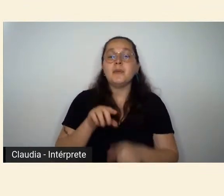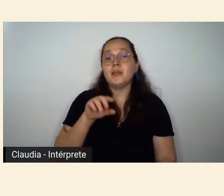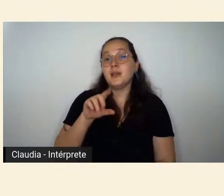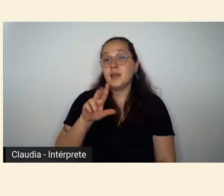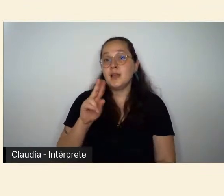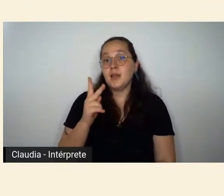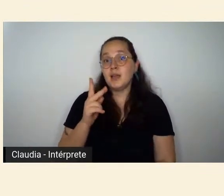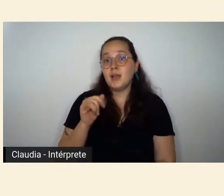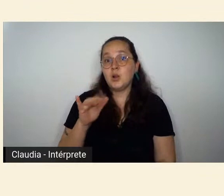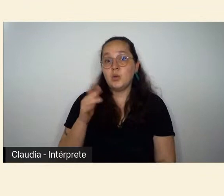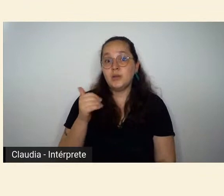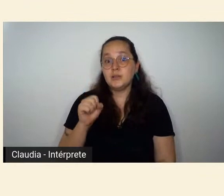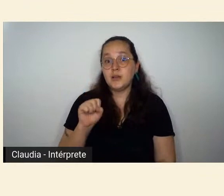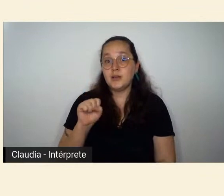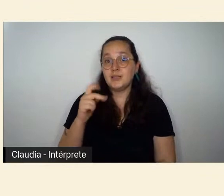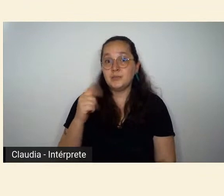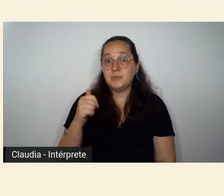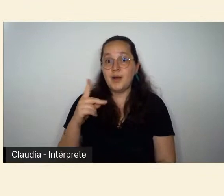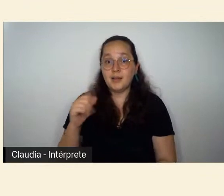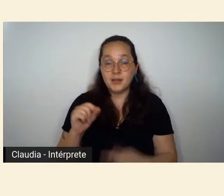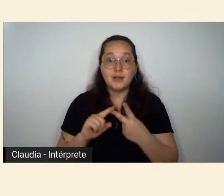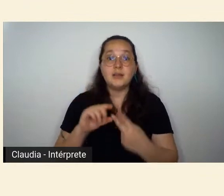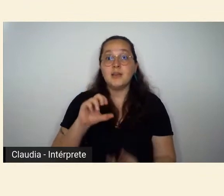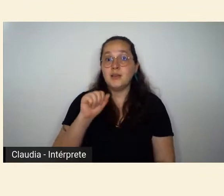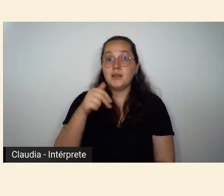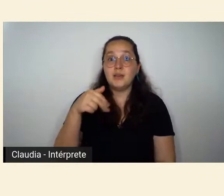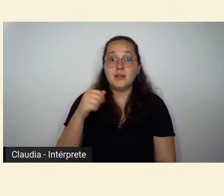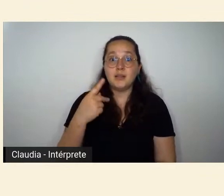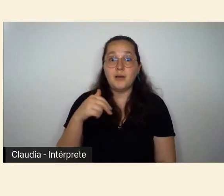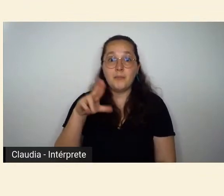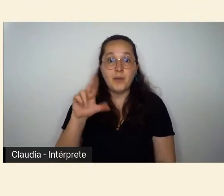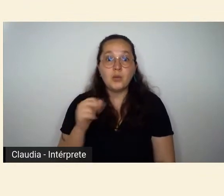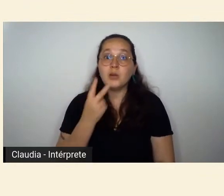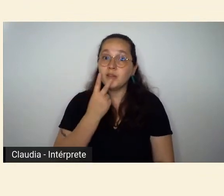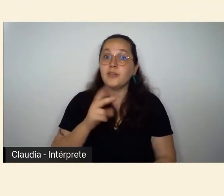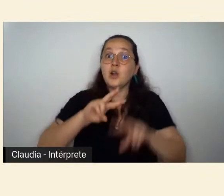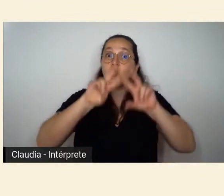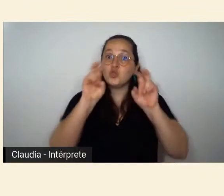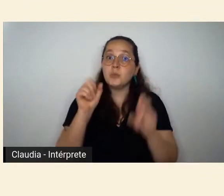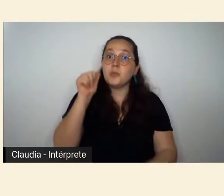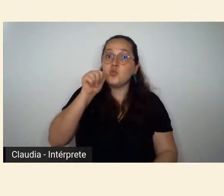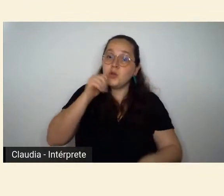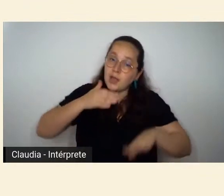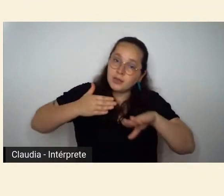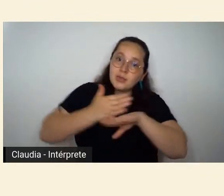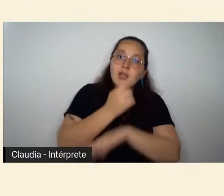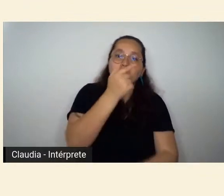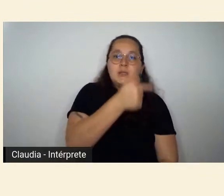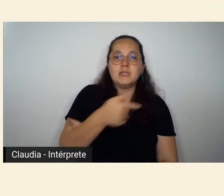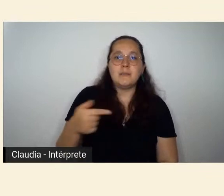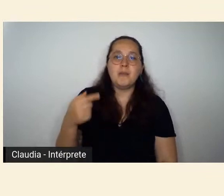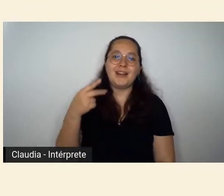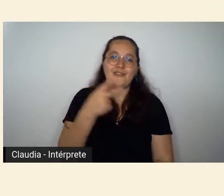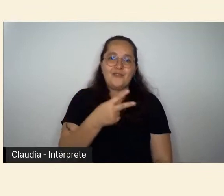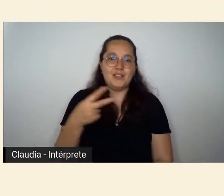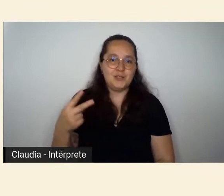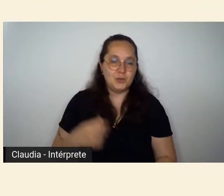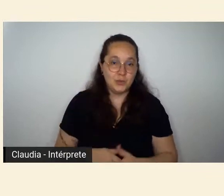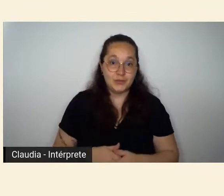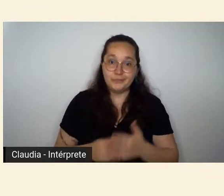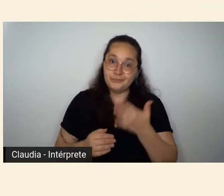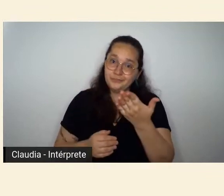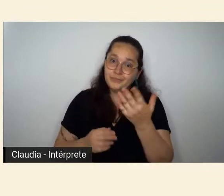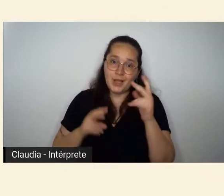e a Ana Paula Simeone que falou muito bem da participação da mulher na Semana de 22, um assunto que, infelizmente,